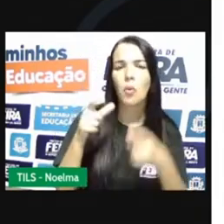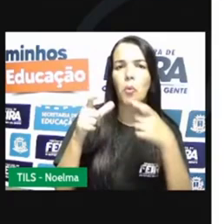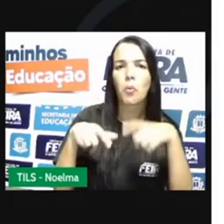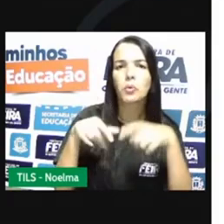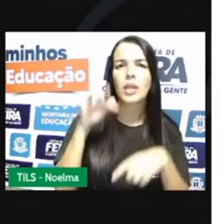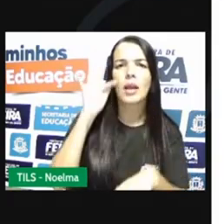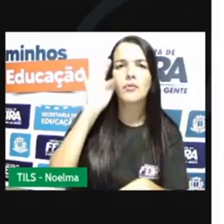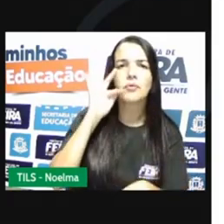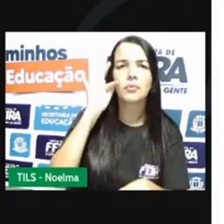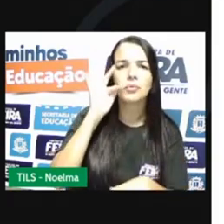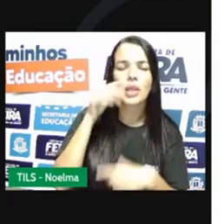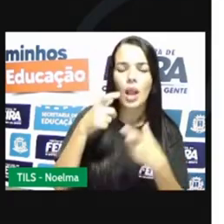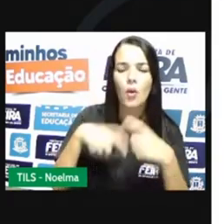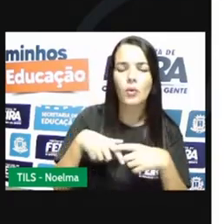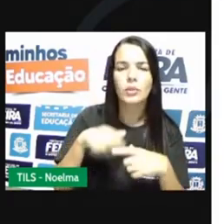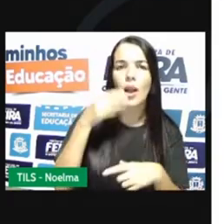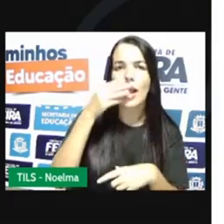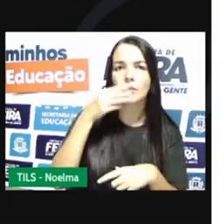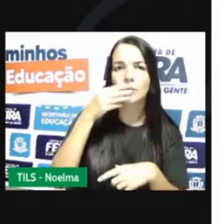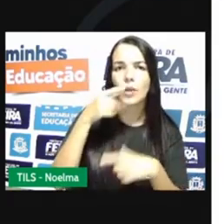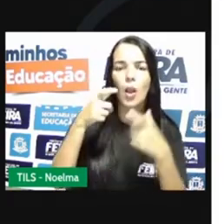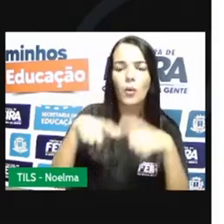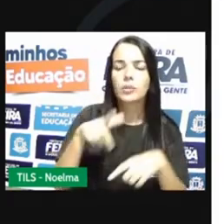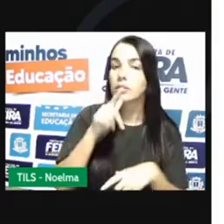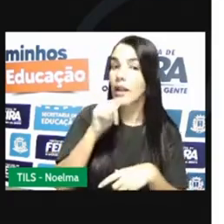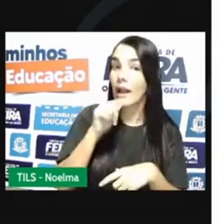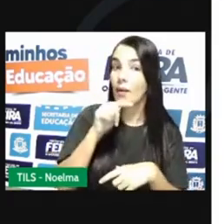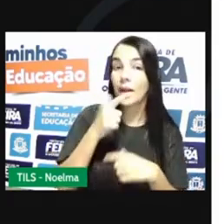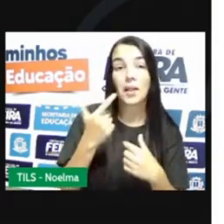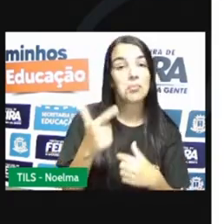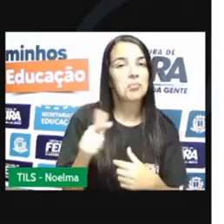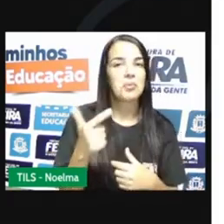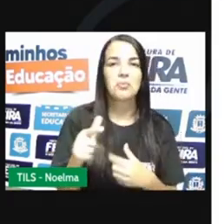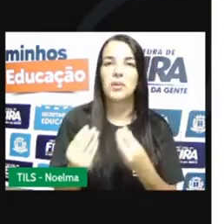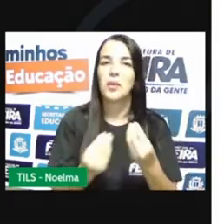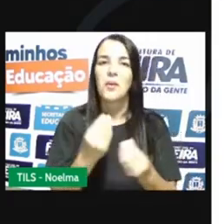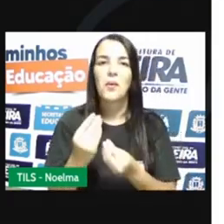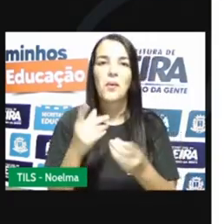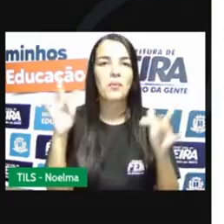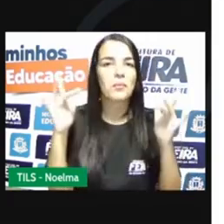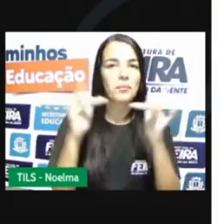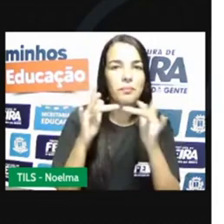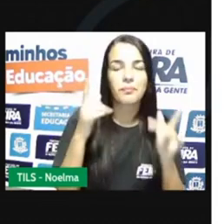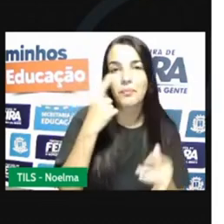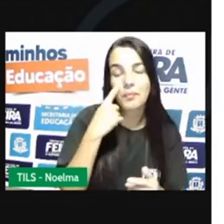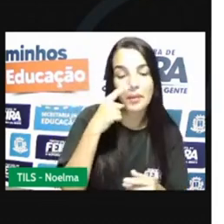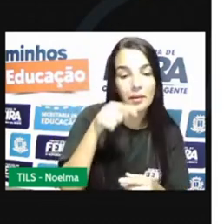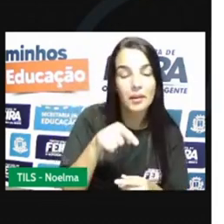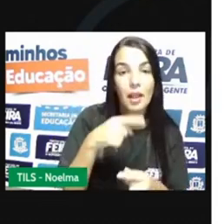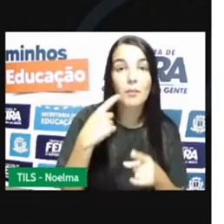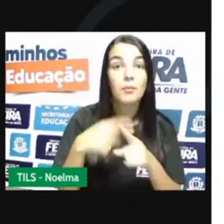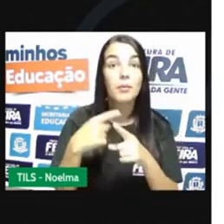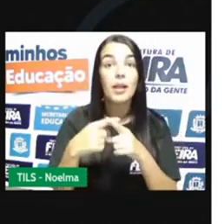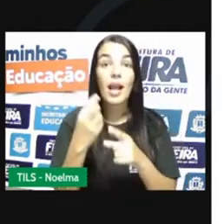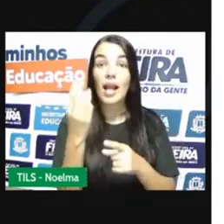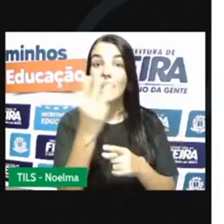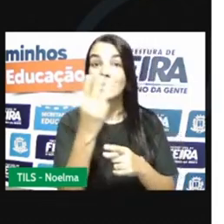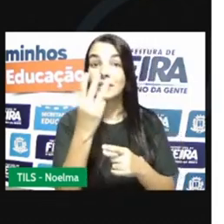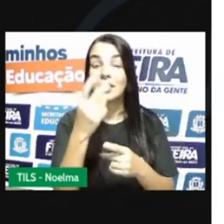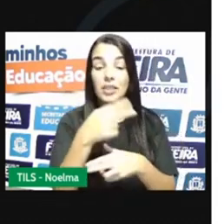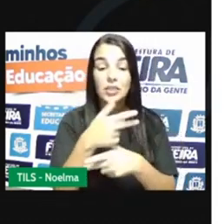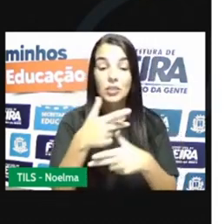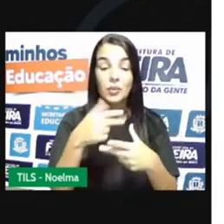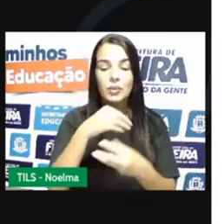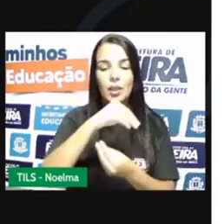tamarindo, onde está o açúcar e onde está a água? Não dá para a gente identificar, porque essas três substâncias, elas